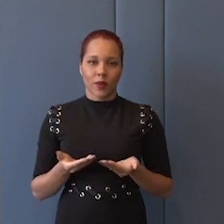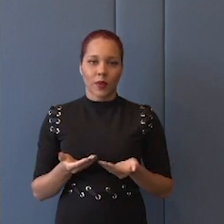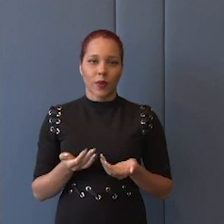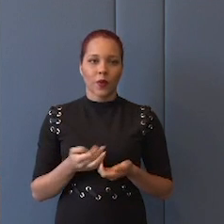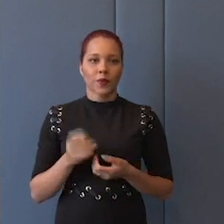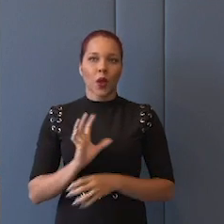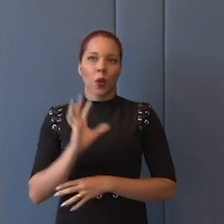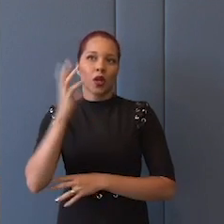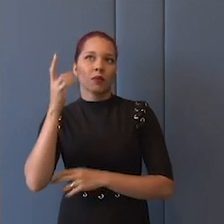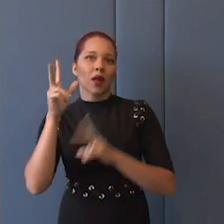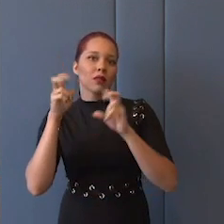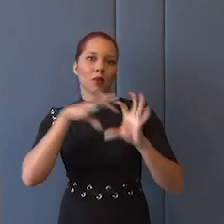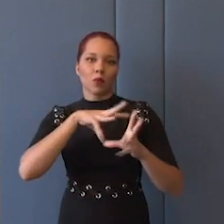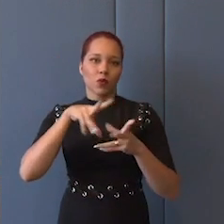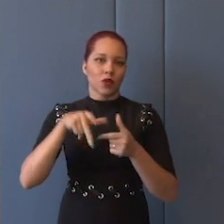clima, é um tema global.